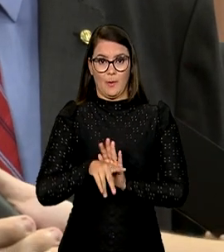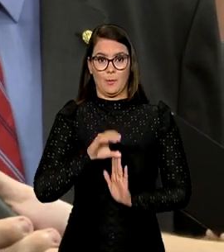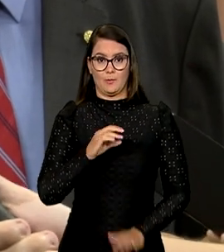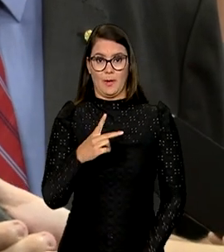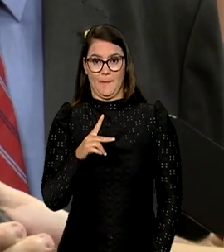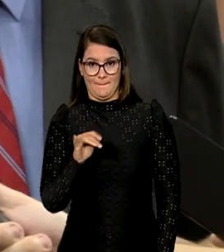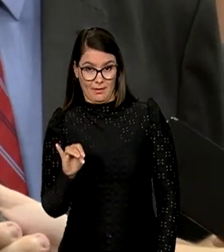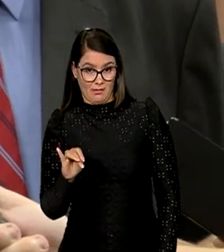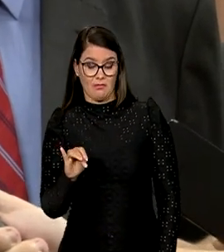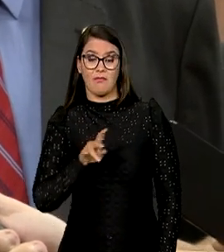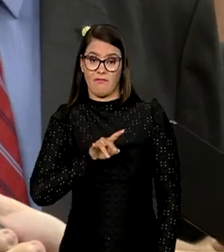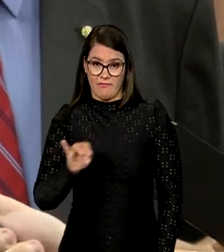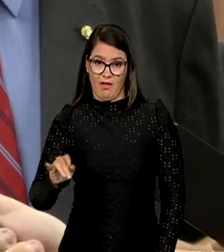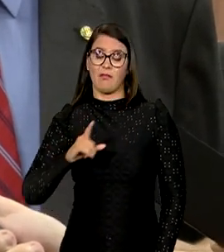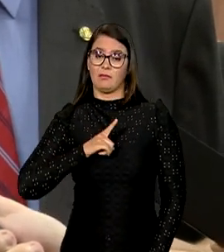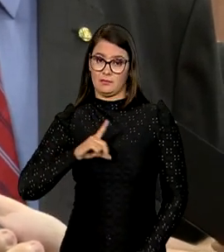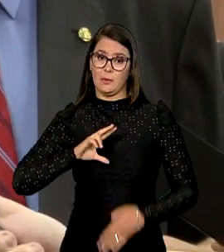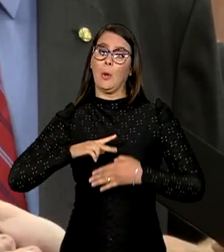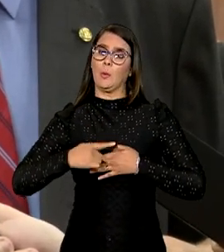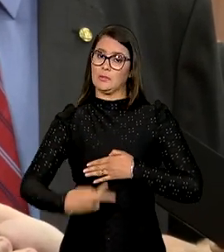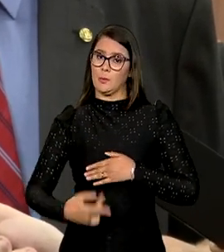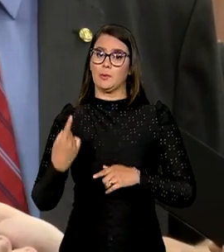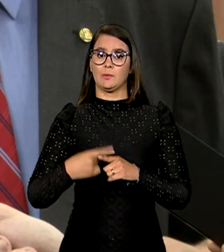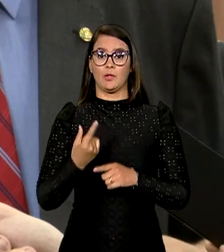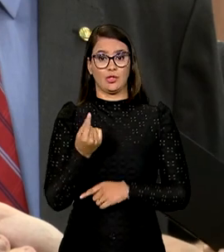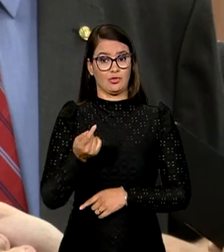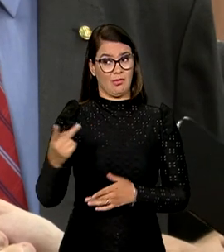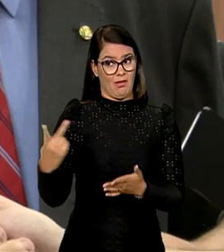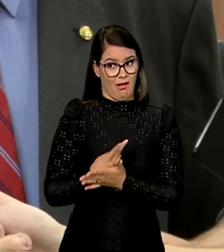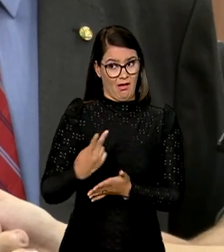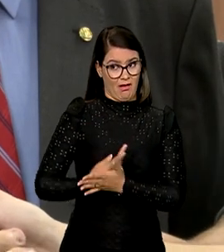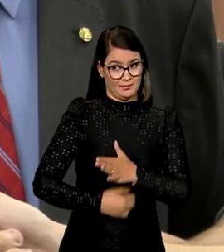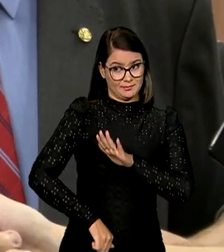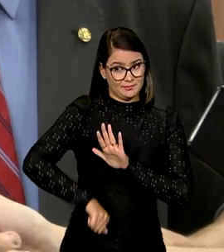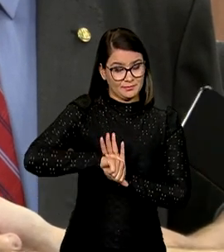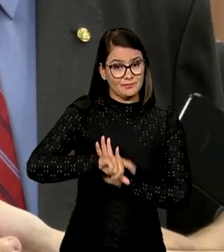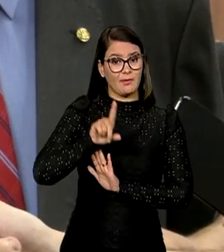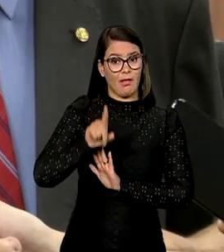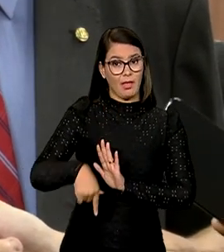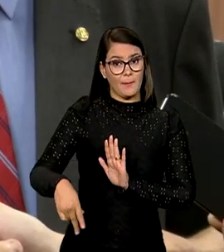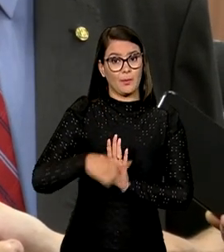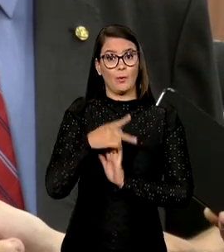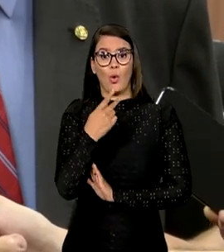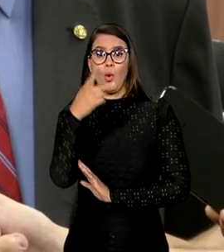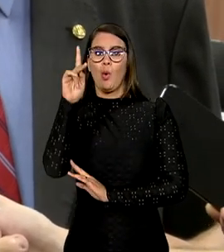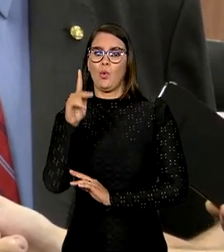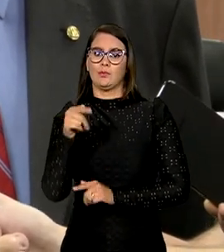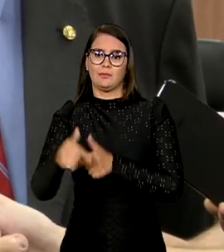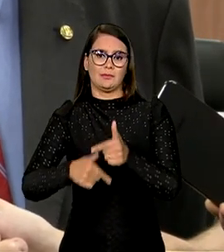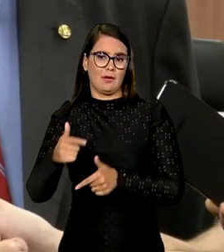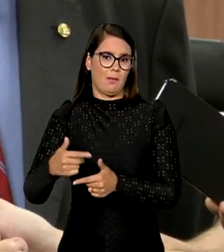e isso terá desdobramentos, porque esses recursos ilegais com certeza provém de outras atividades